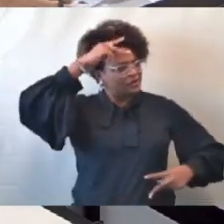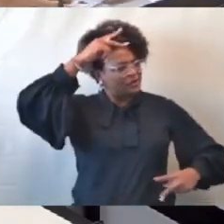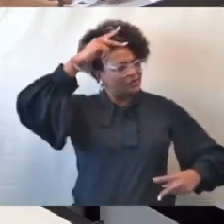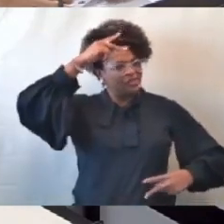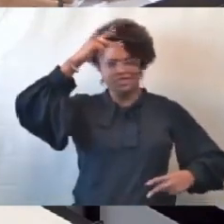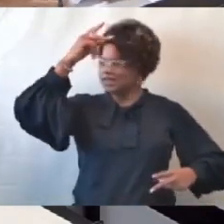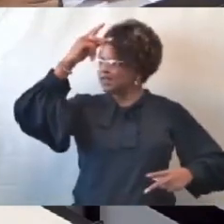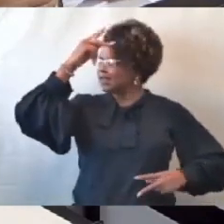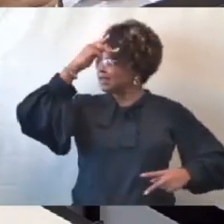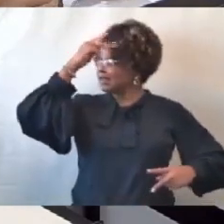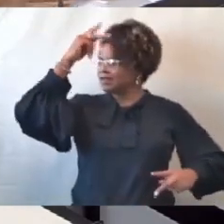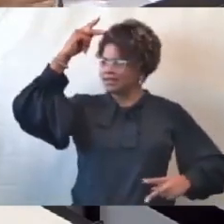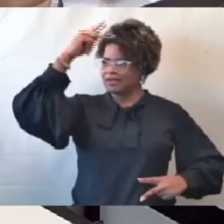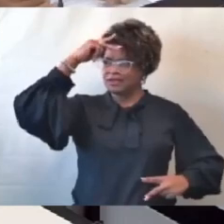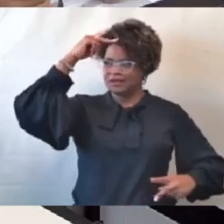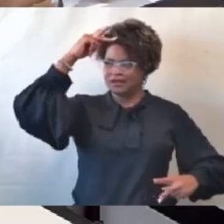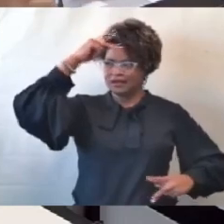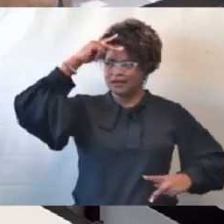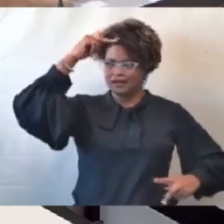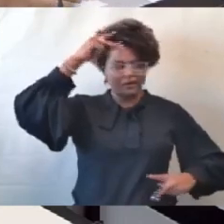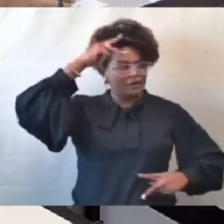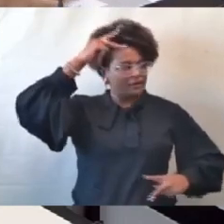Seu Pabllo, o levantou a mão, pode falar.